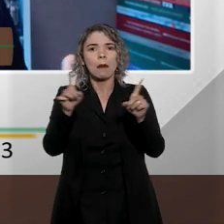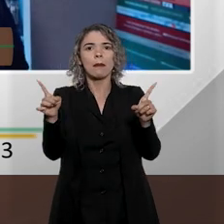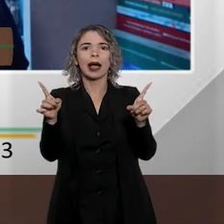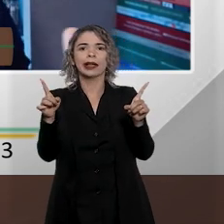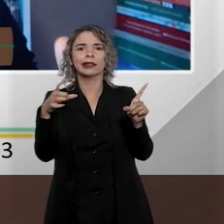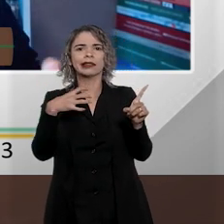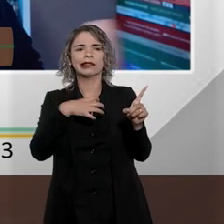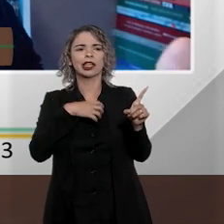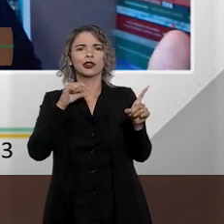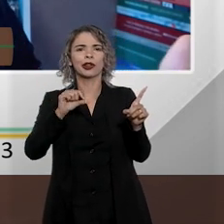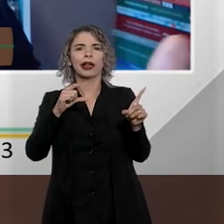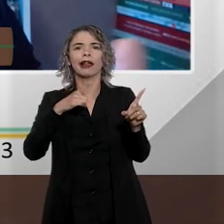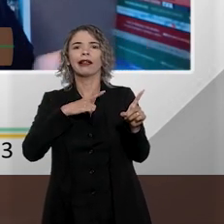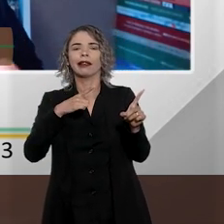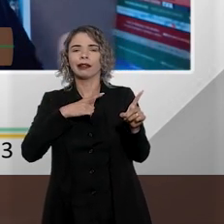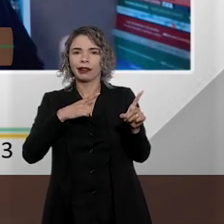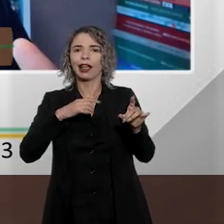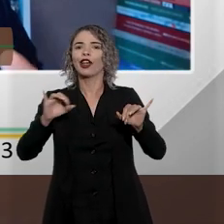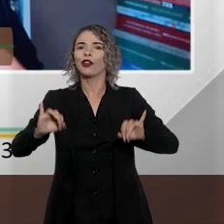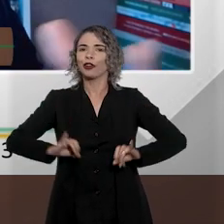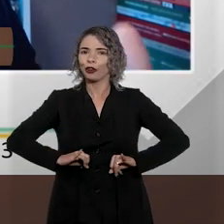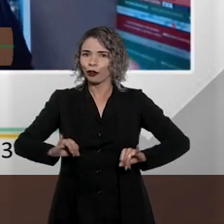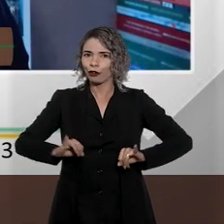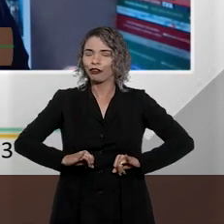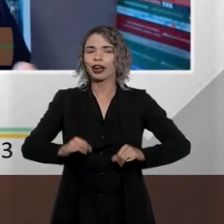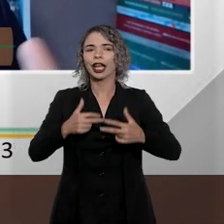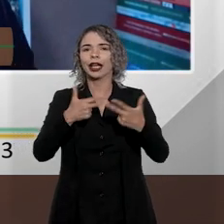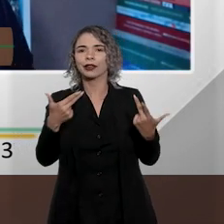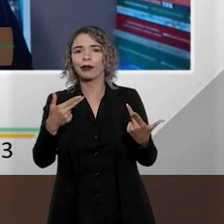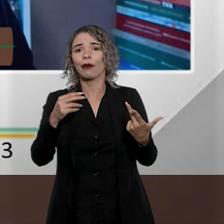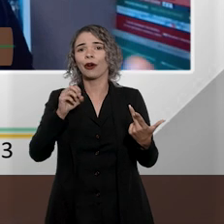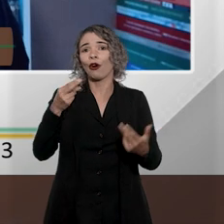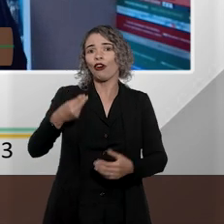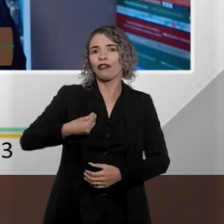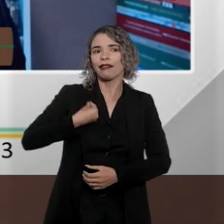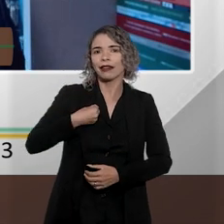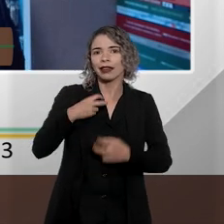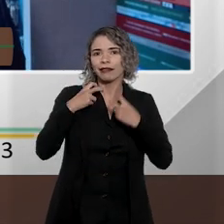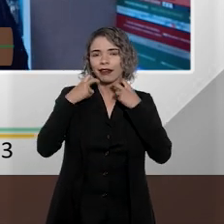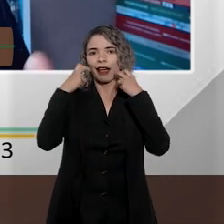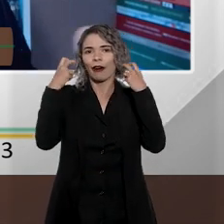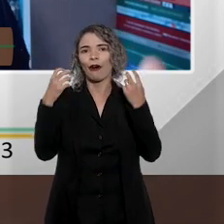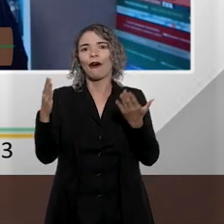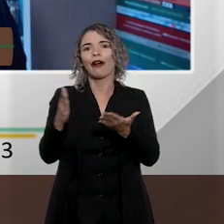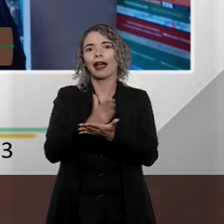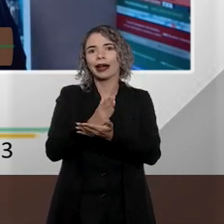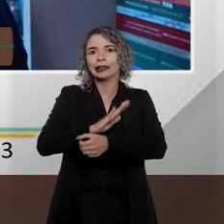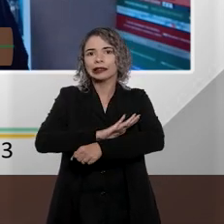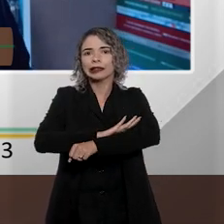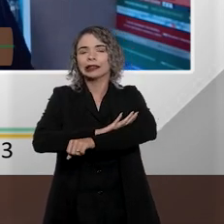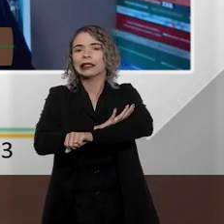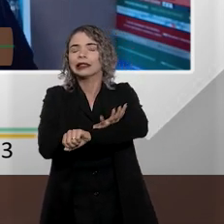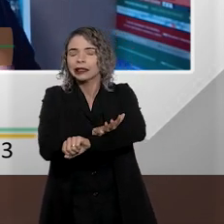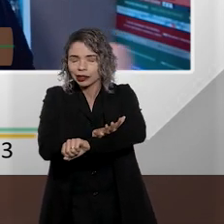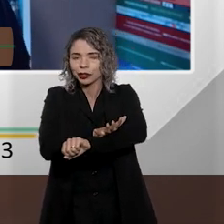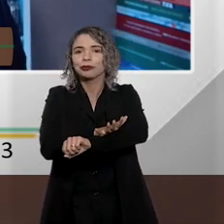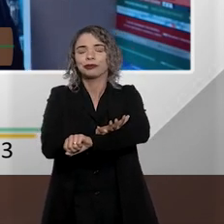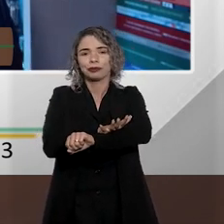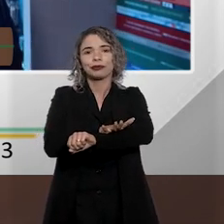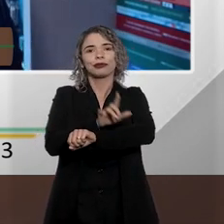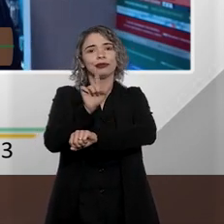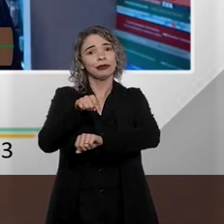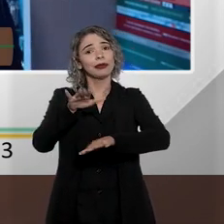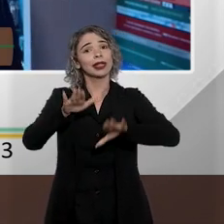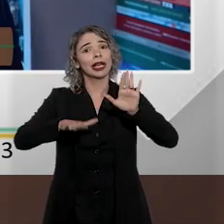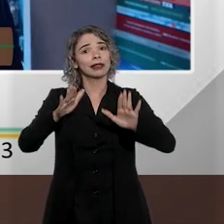mesmo tempo, ela vai sofrer uma cena ou vai passar por um constrangimento racista, de forma,